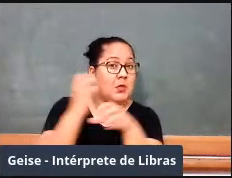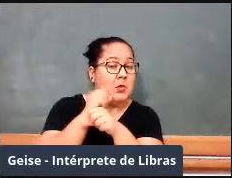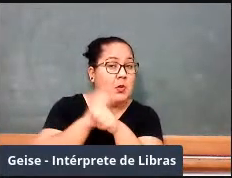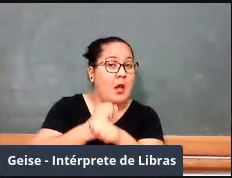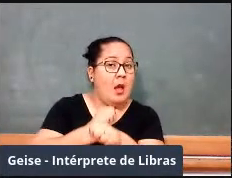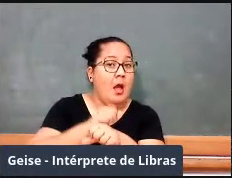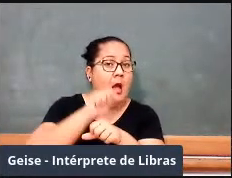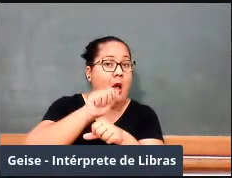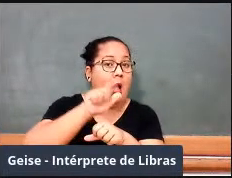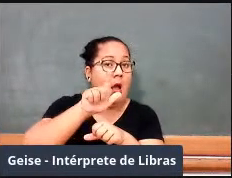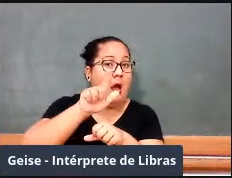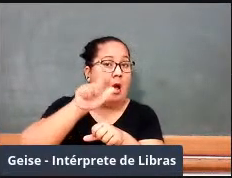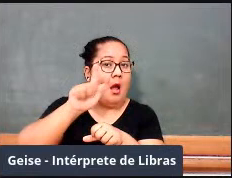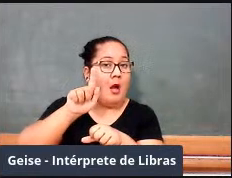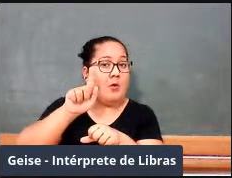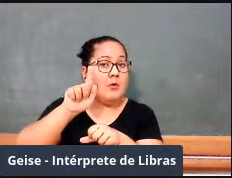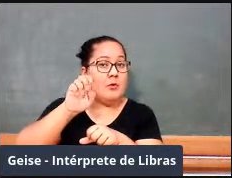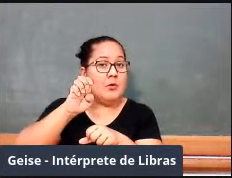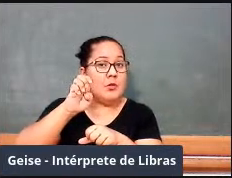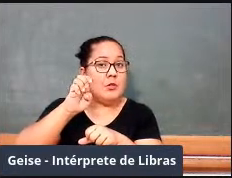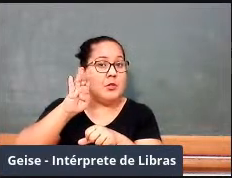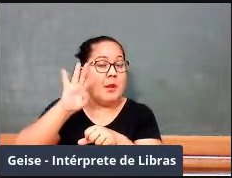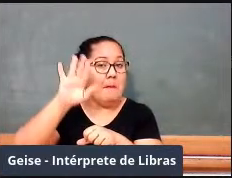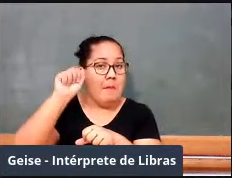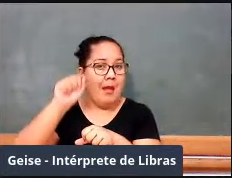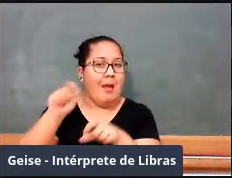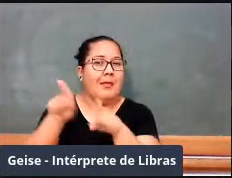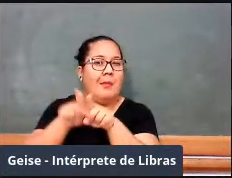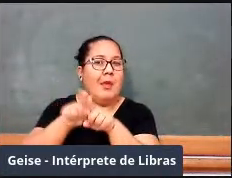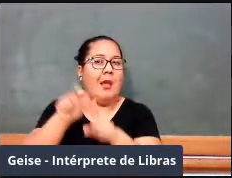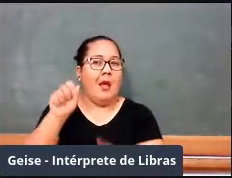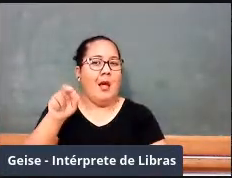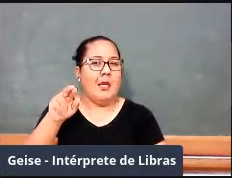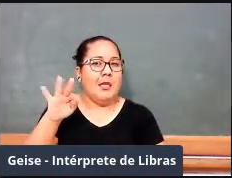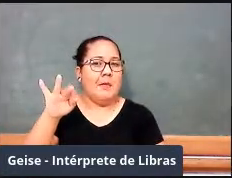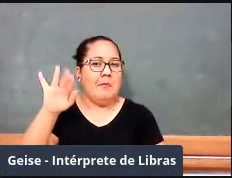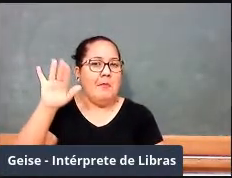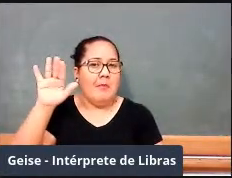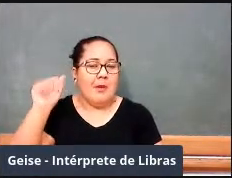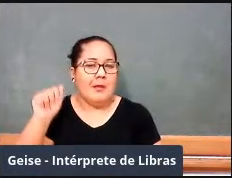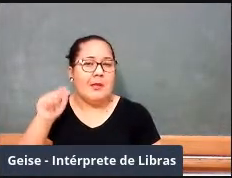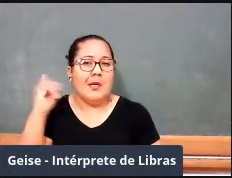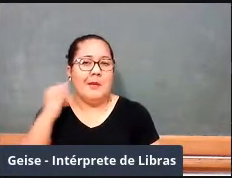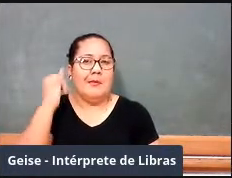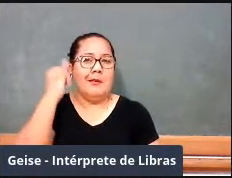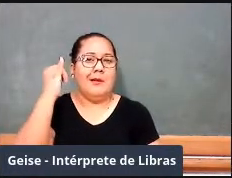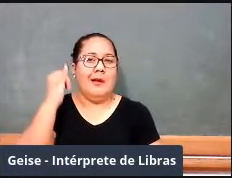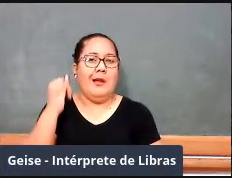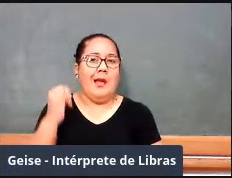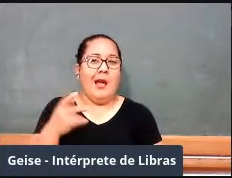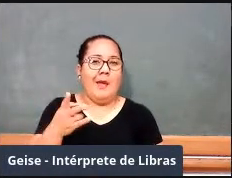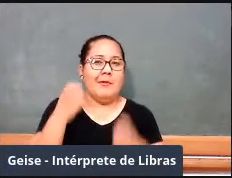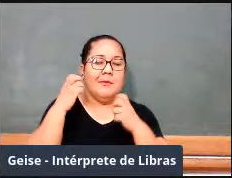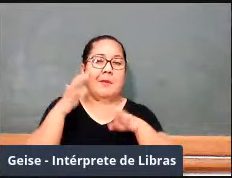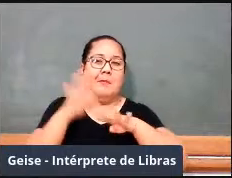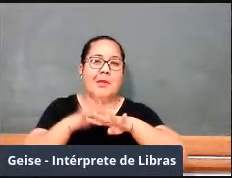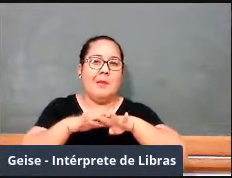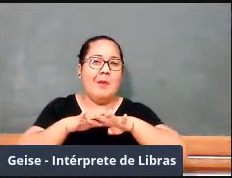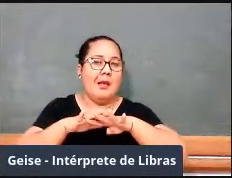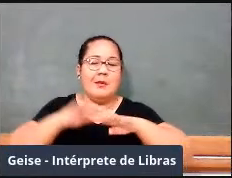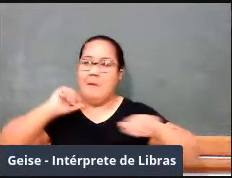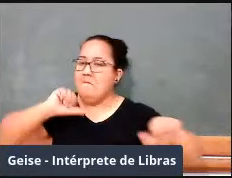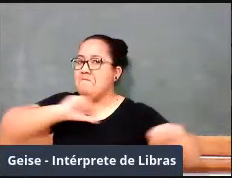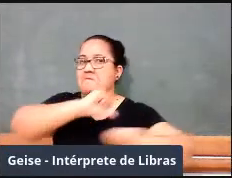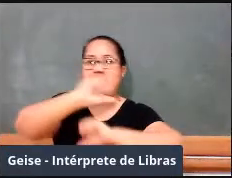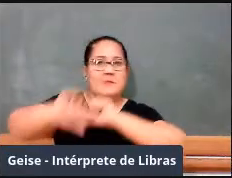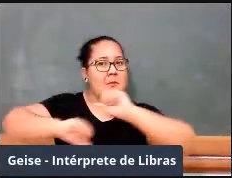aritmética e vamos submeter a geometria, não é? E vamos trabalhar a matemática de uma outra maneira, é uma outra